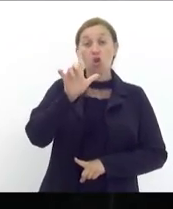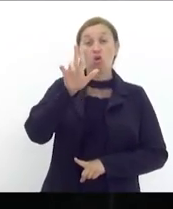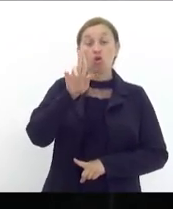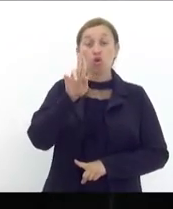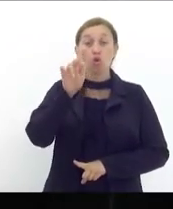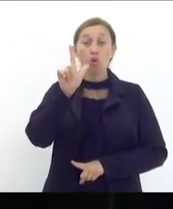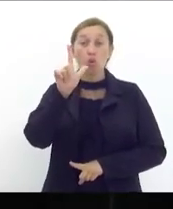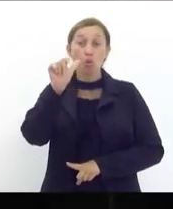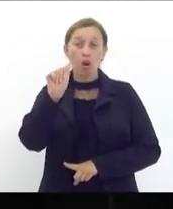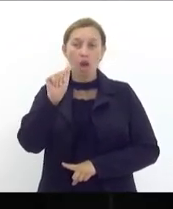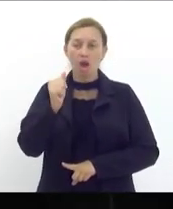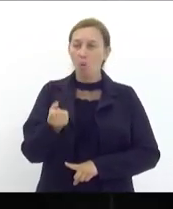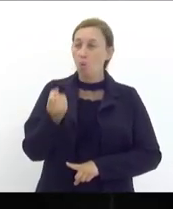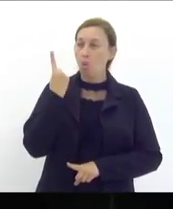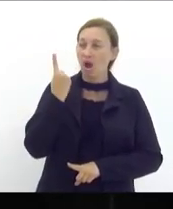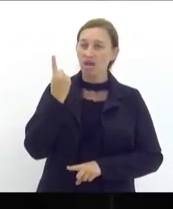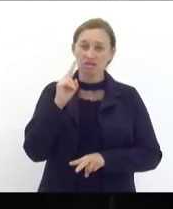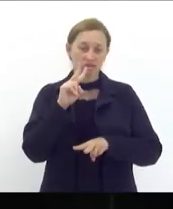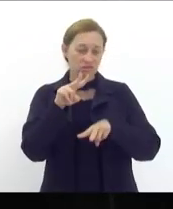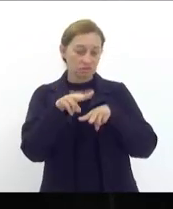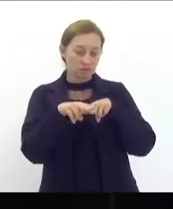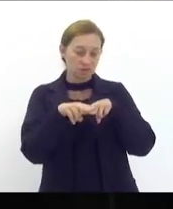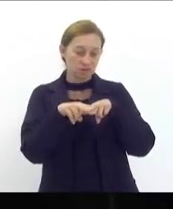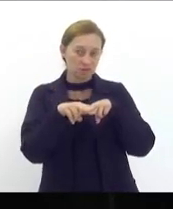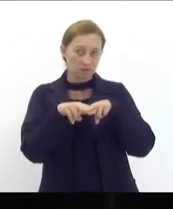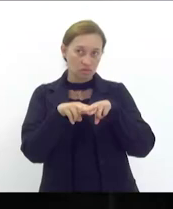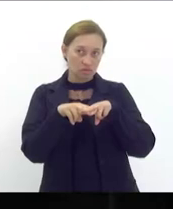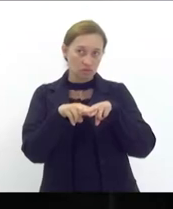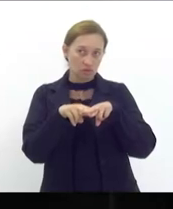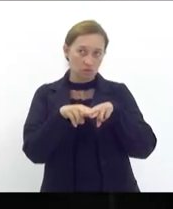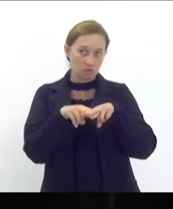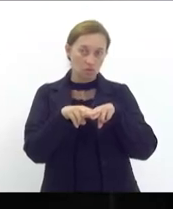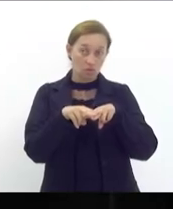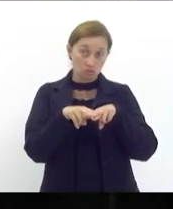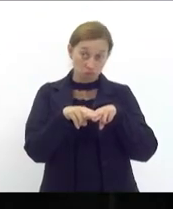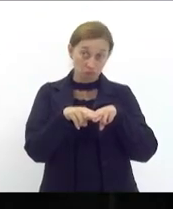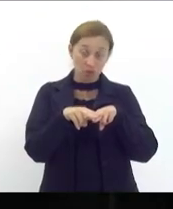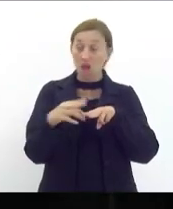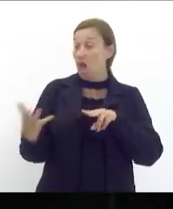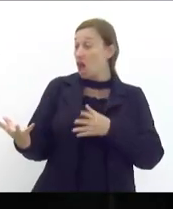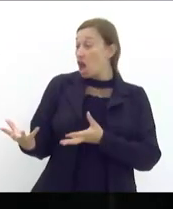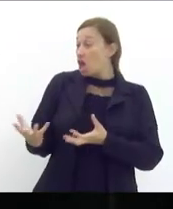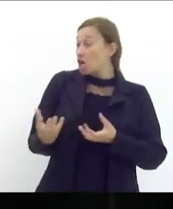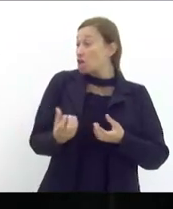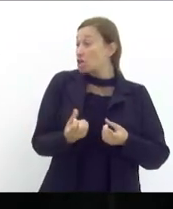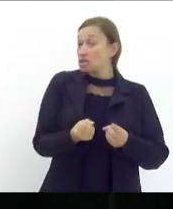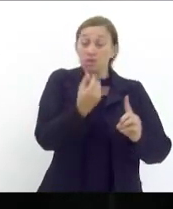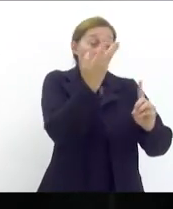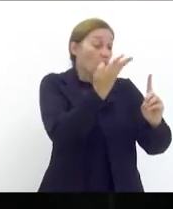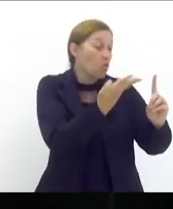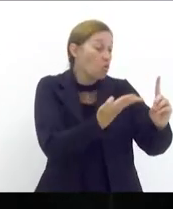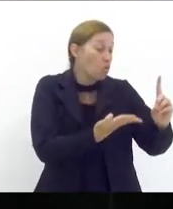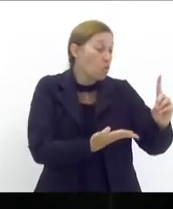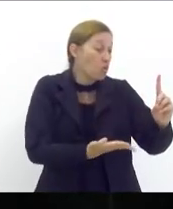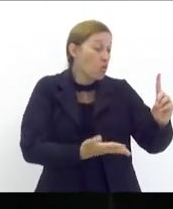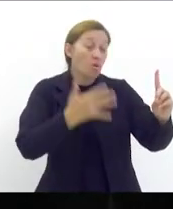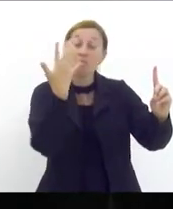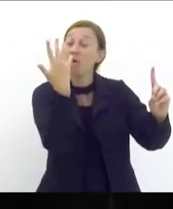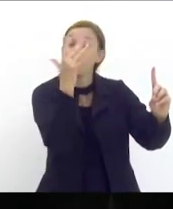Silva o ex presidiário o descondenado recebendo Maduro com pompas